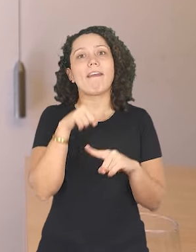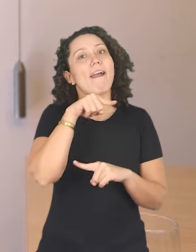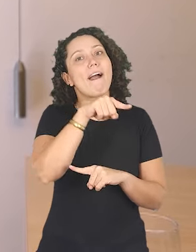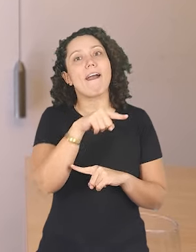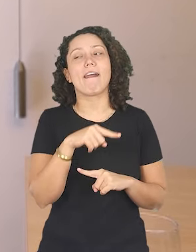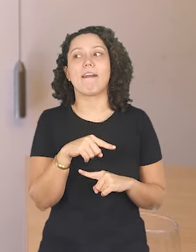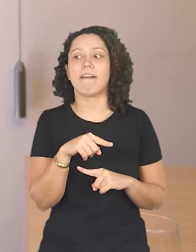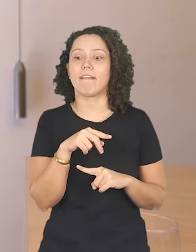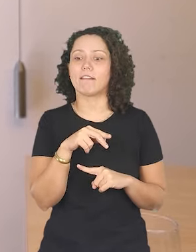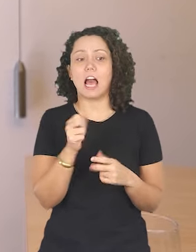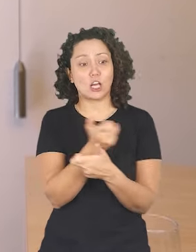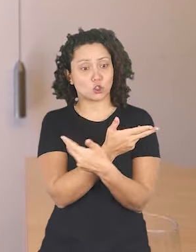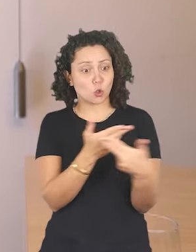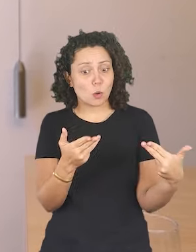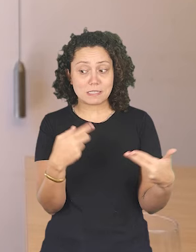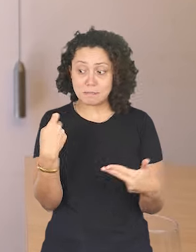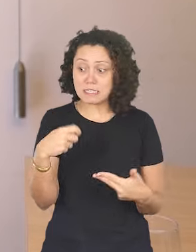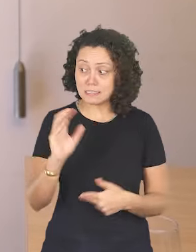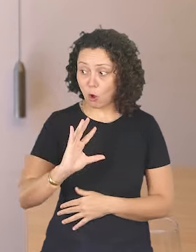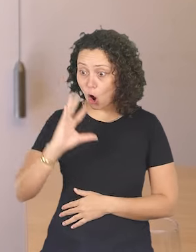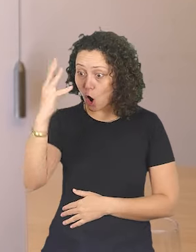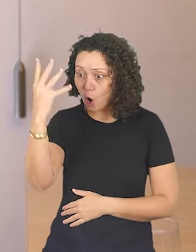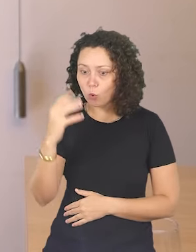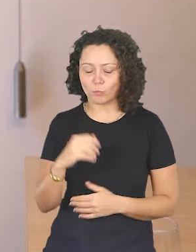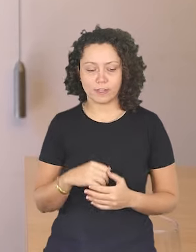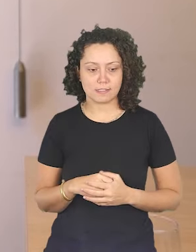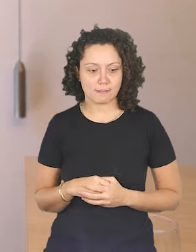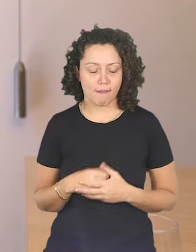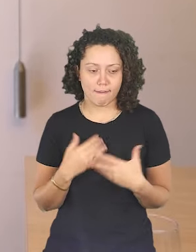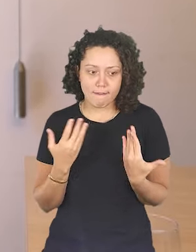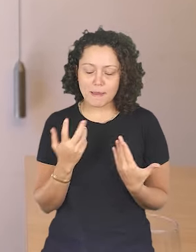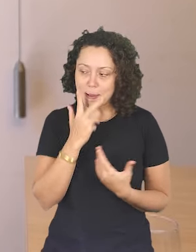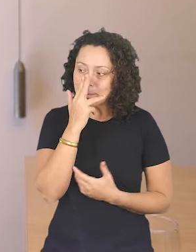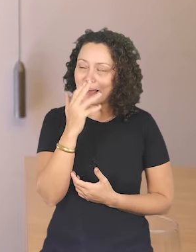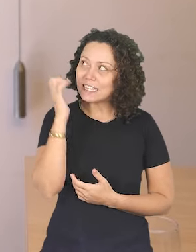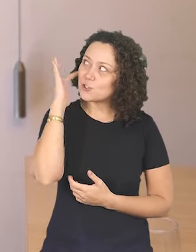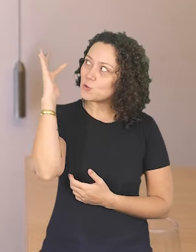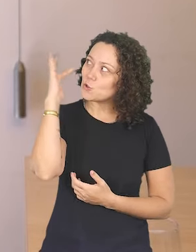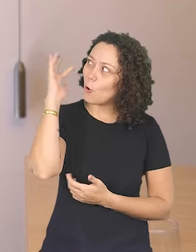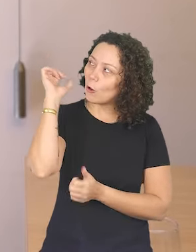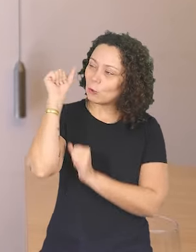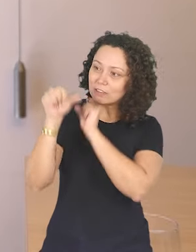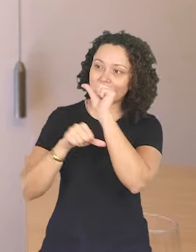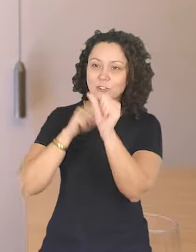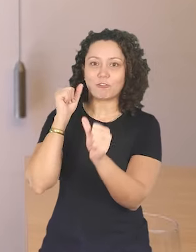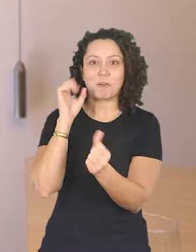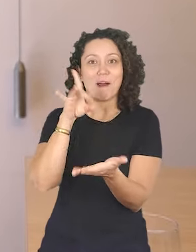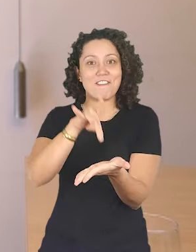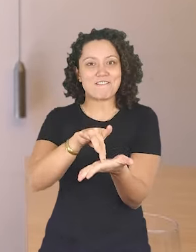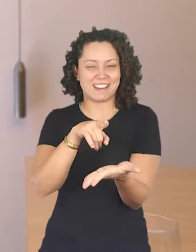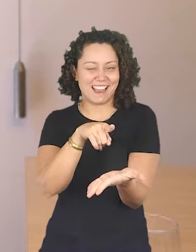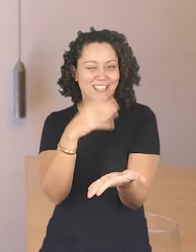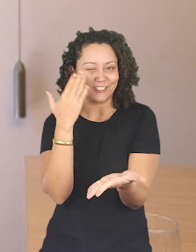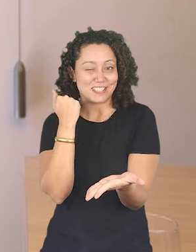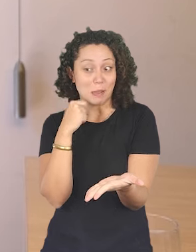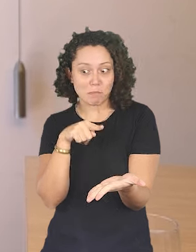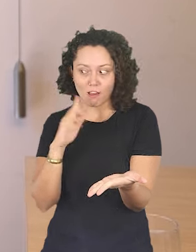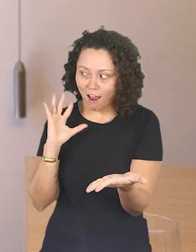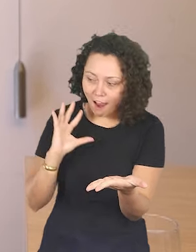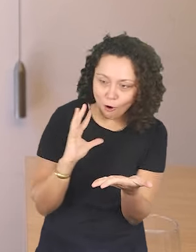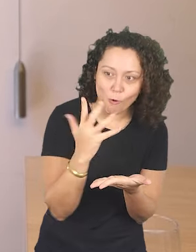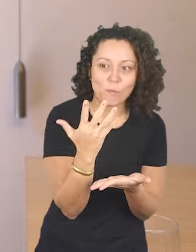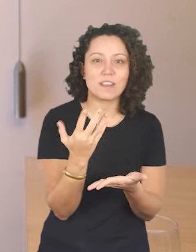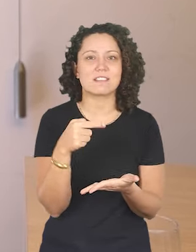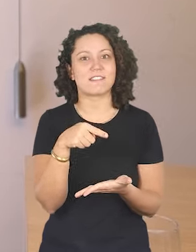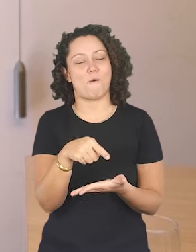lugar do fazer acontecer, de transformar as coisas em, quase transformar sonhos em realidade. E aí eu entendi que